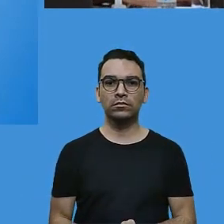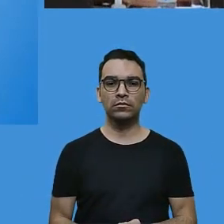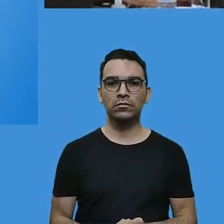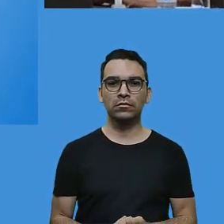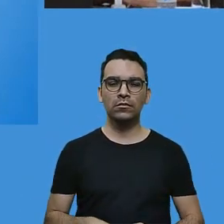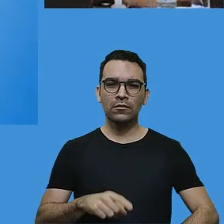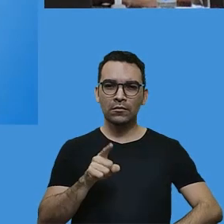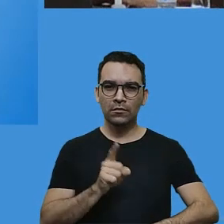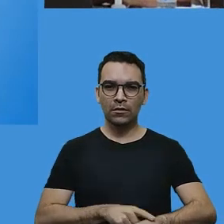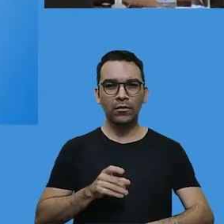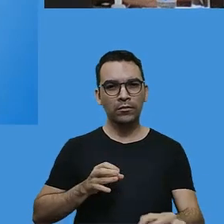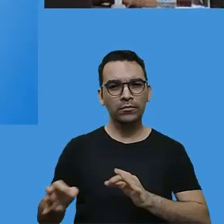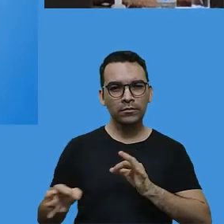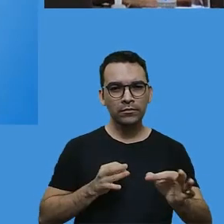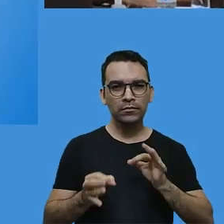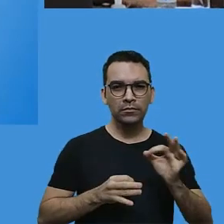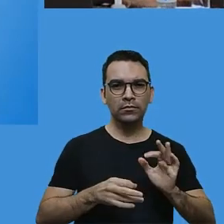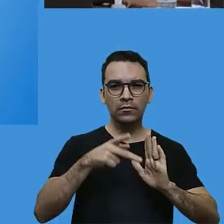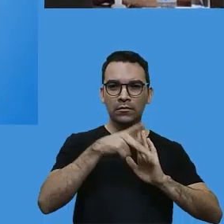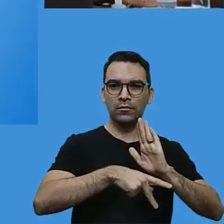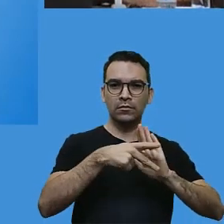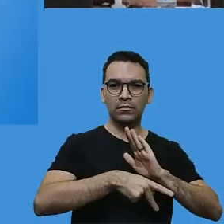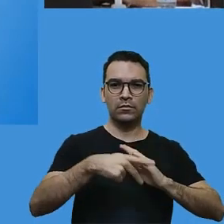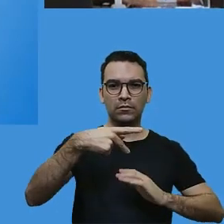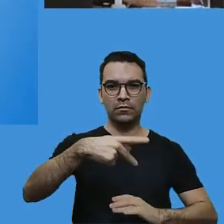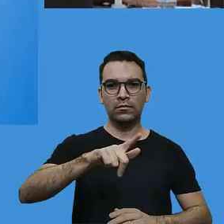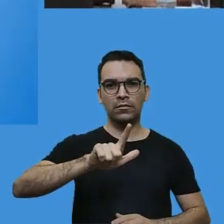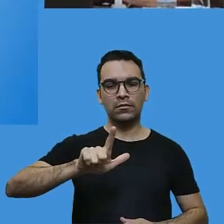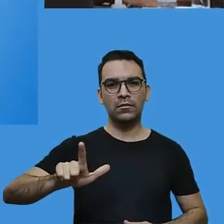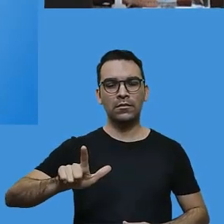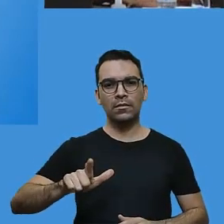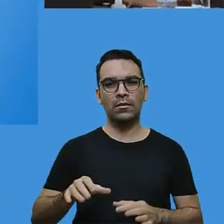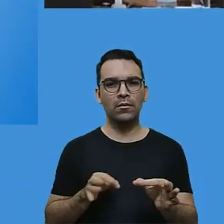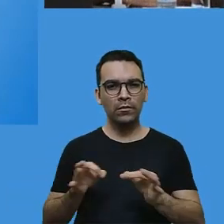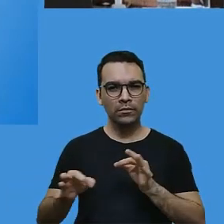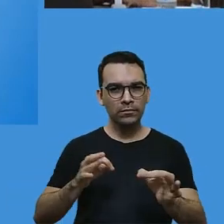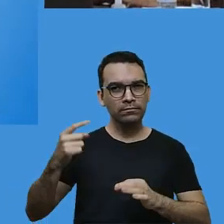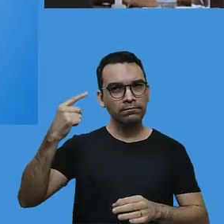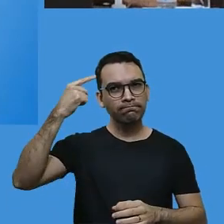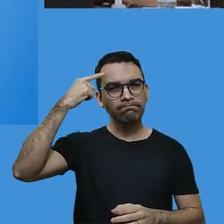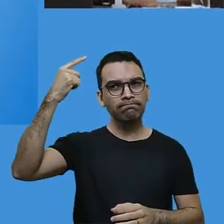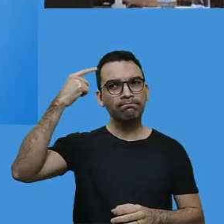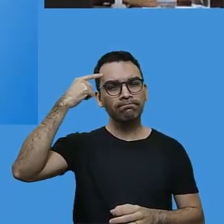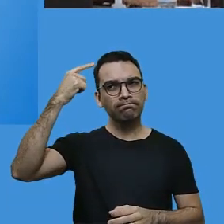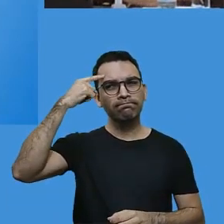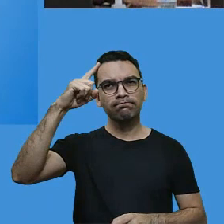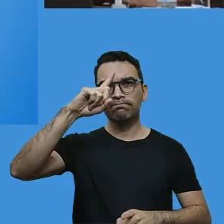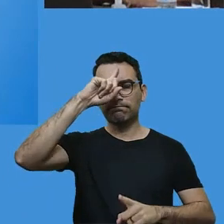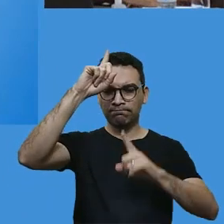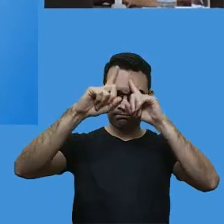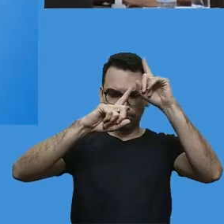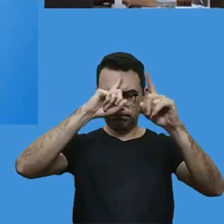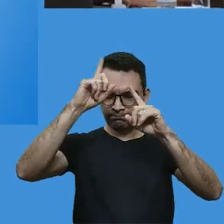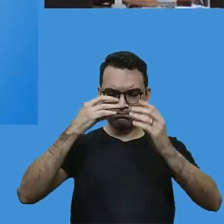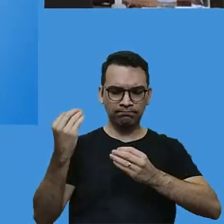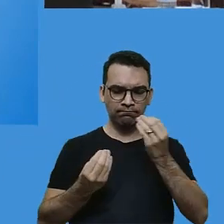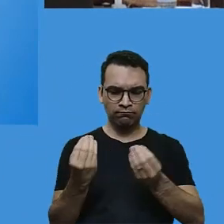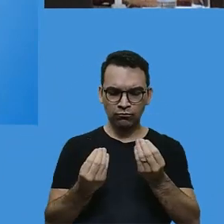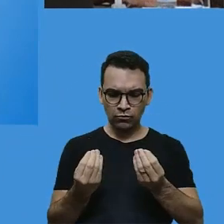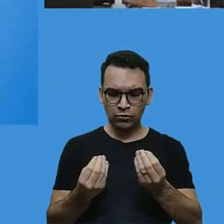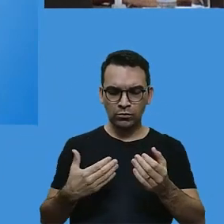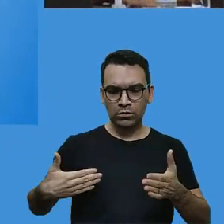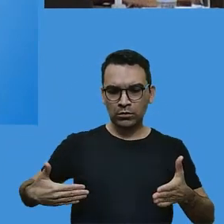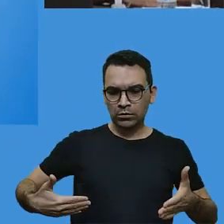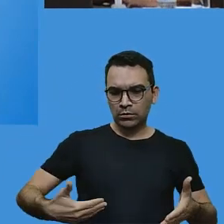planejamento, a gente vai partir para pensar as ideias, pensar as inovações, como que nós estamos, como que nós chegamos